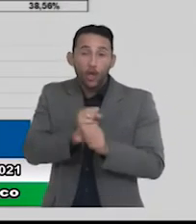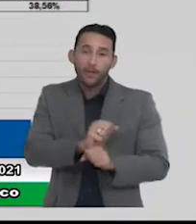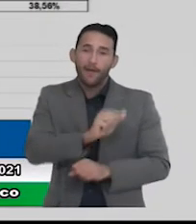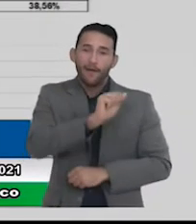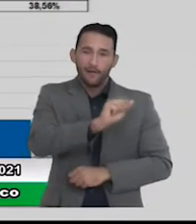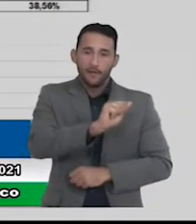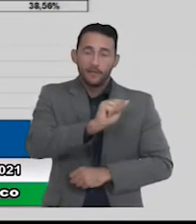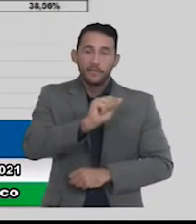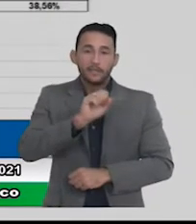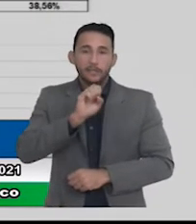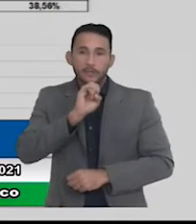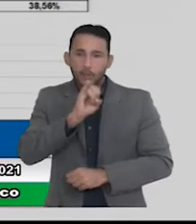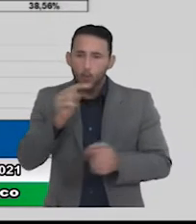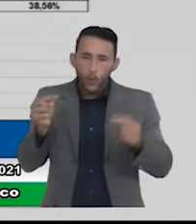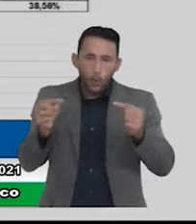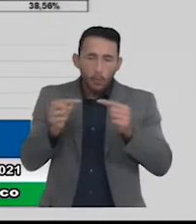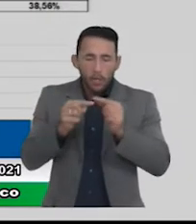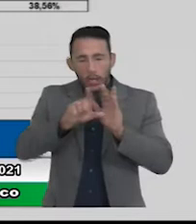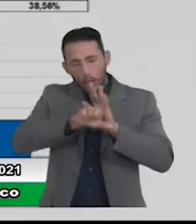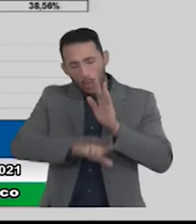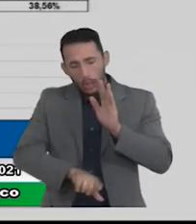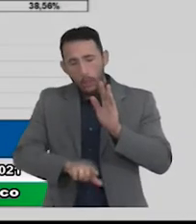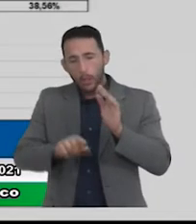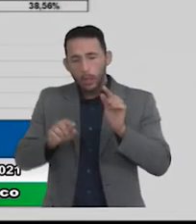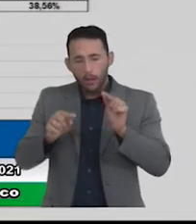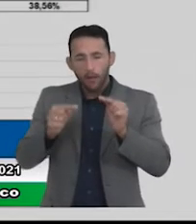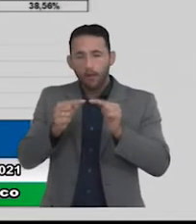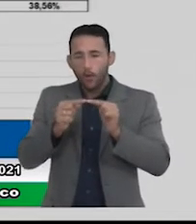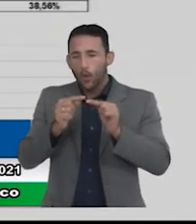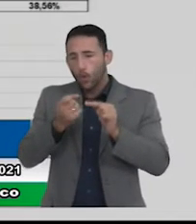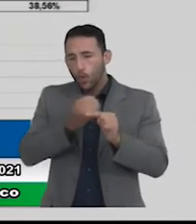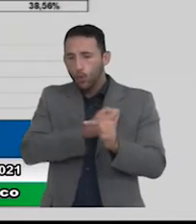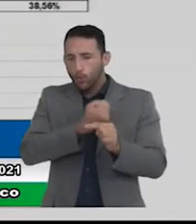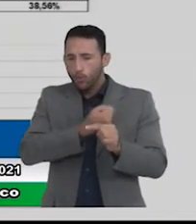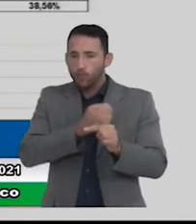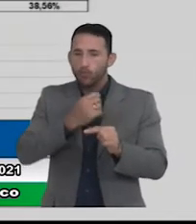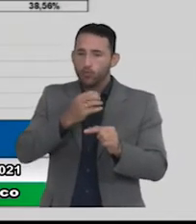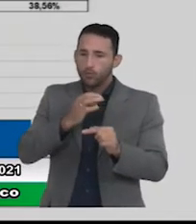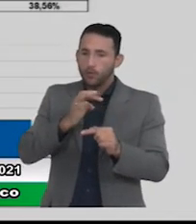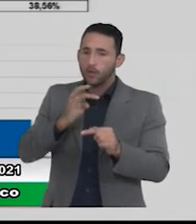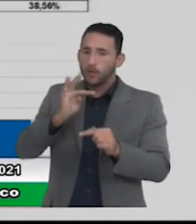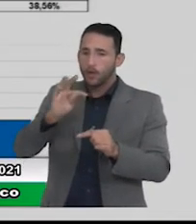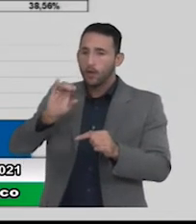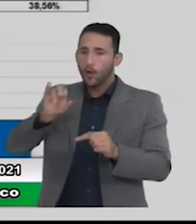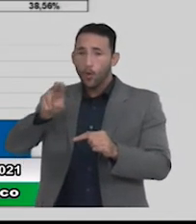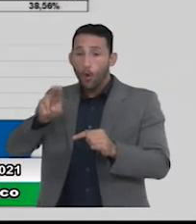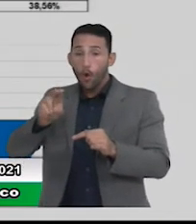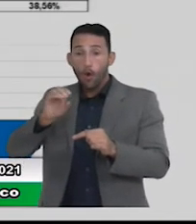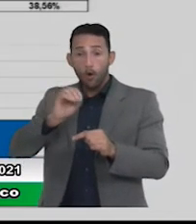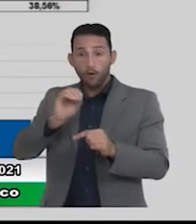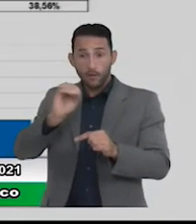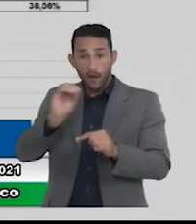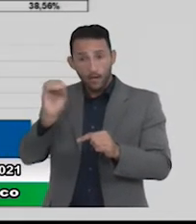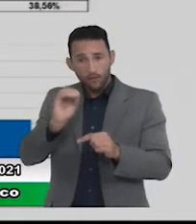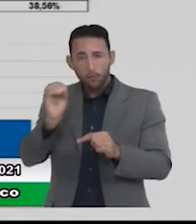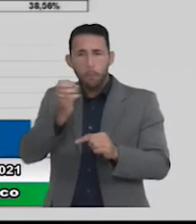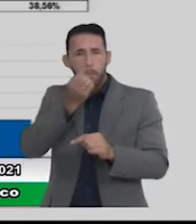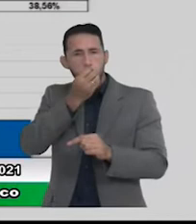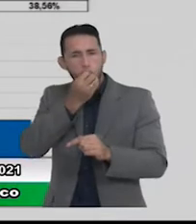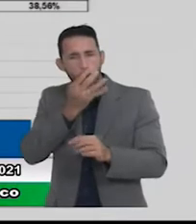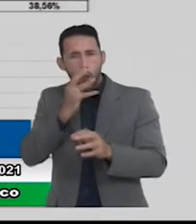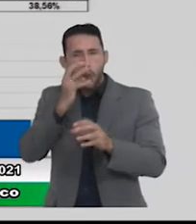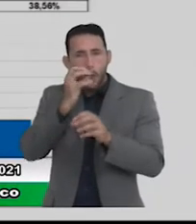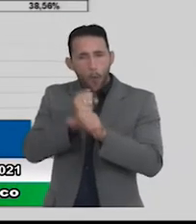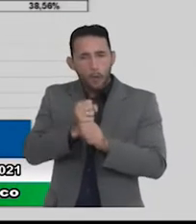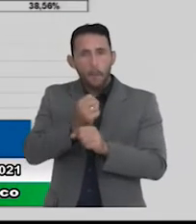termos de números de acordo com os manuais técnicos da STN do Tribunal de Contas Osasco está num cenário muito bom tem uma nota muito